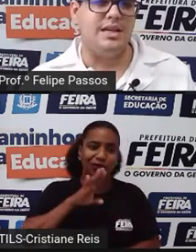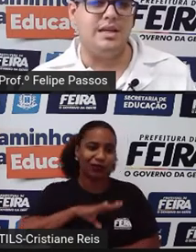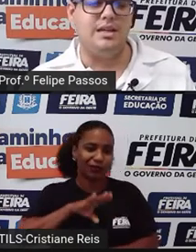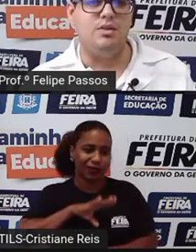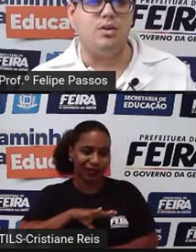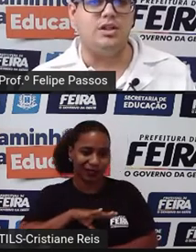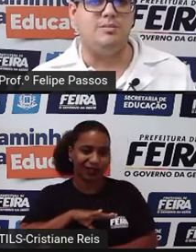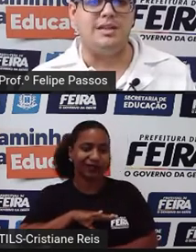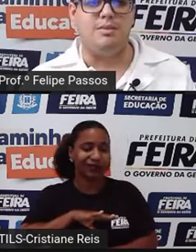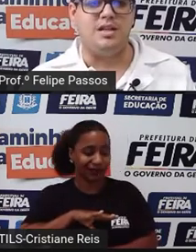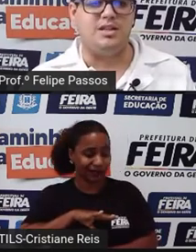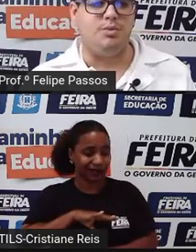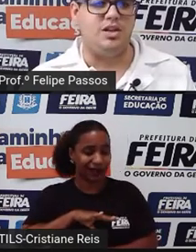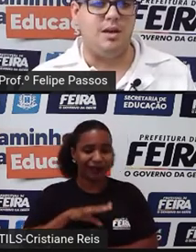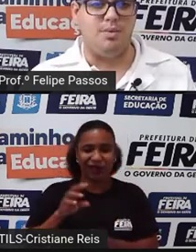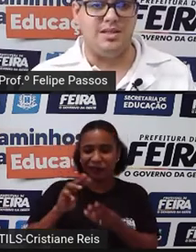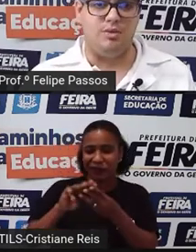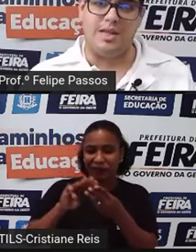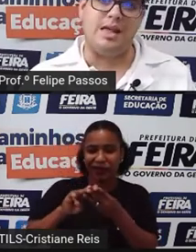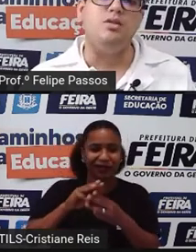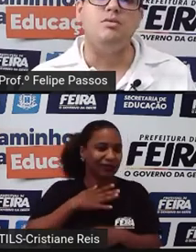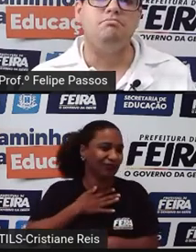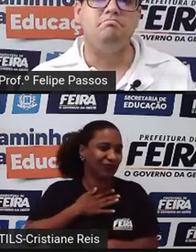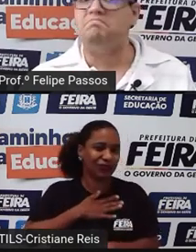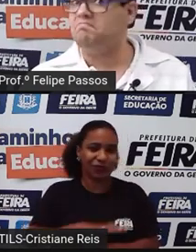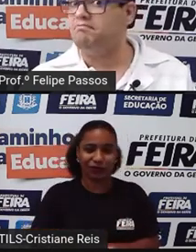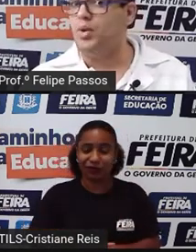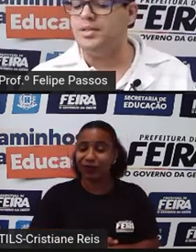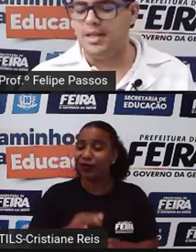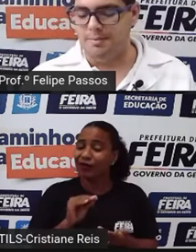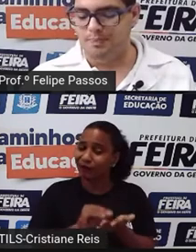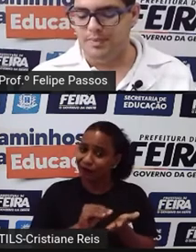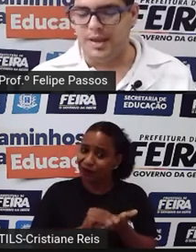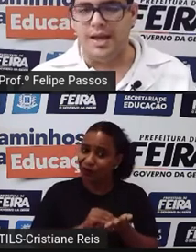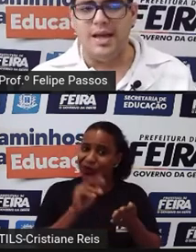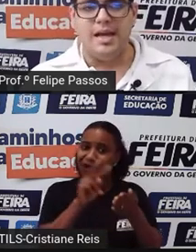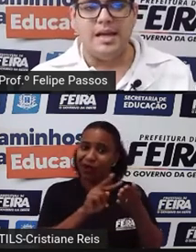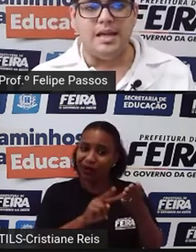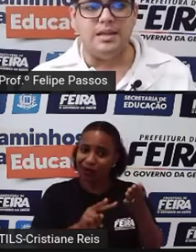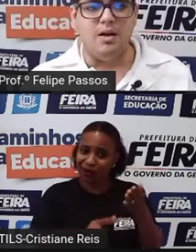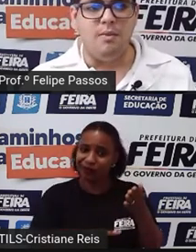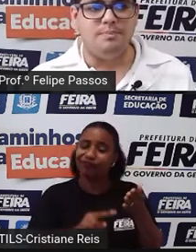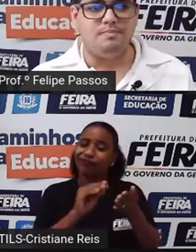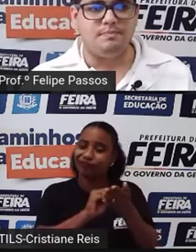você não gosta de matemática porque de repente você não está lendo? Pode ser, né?